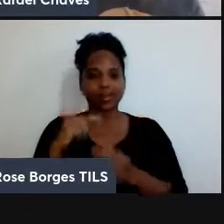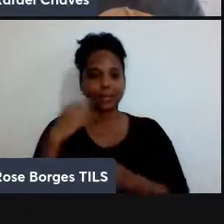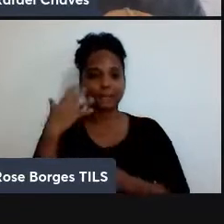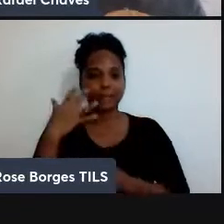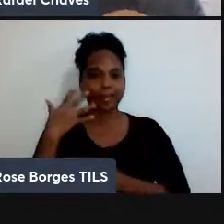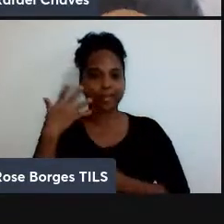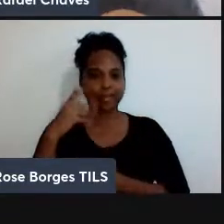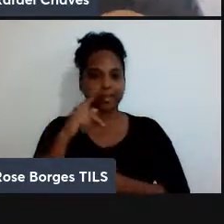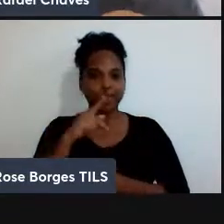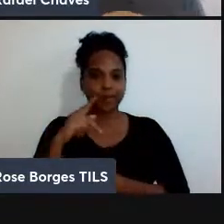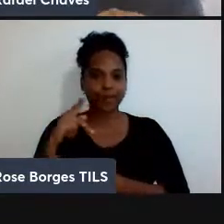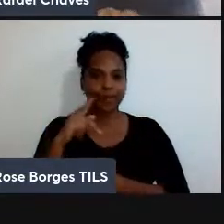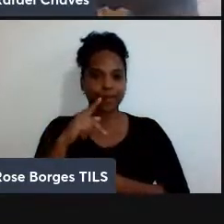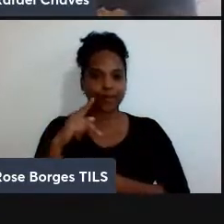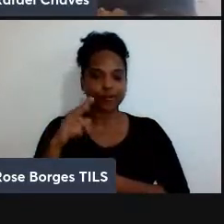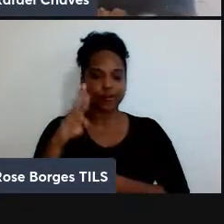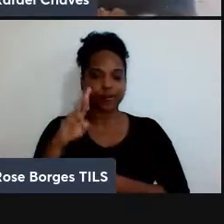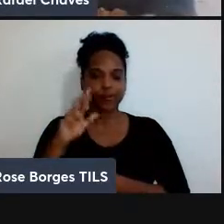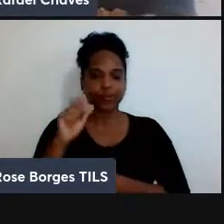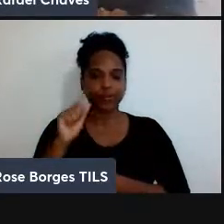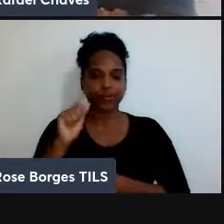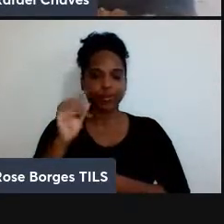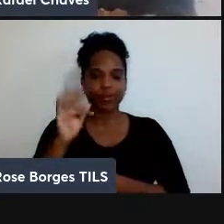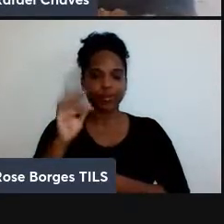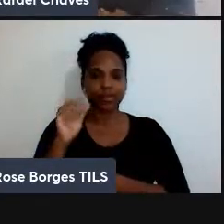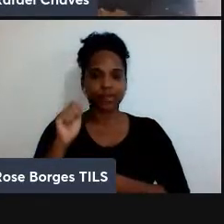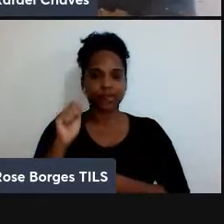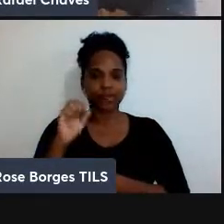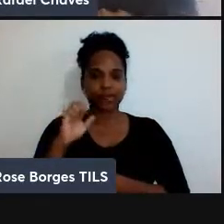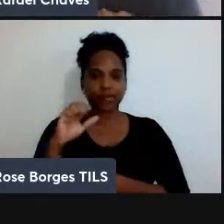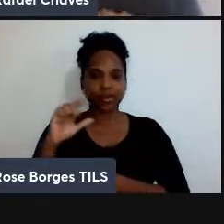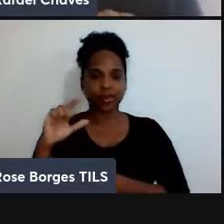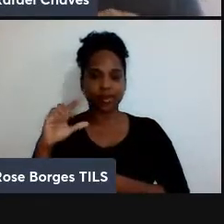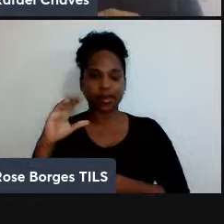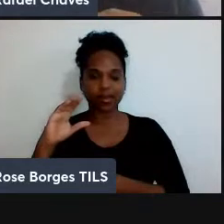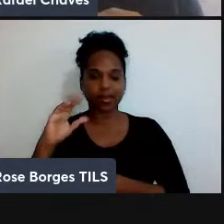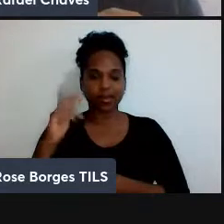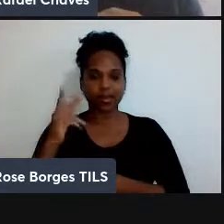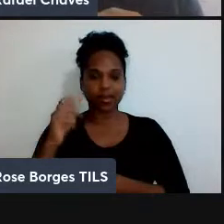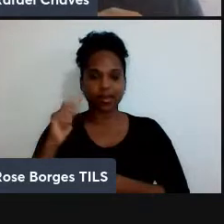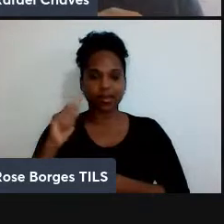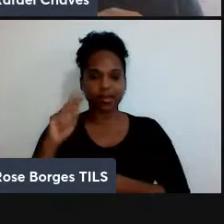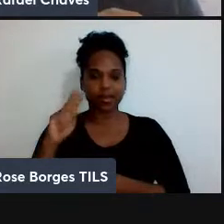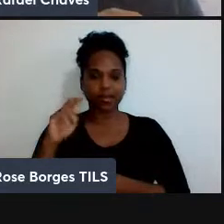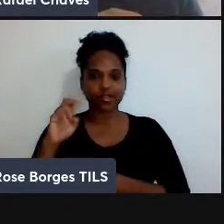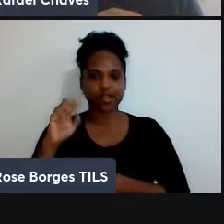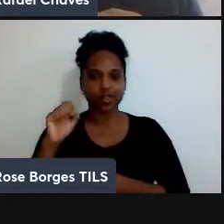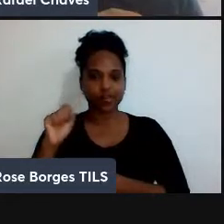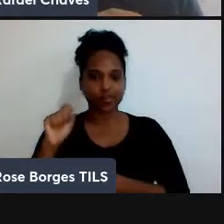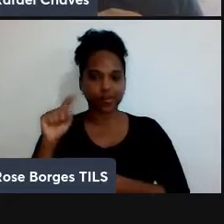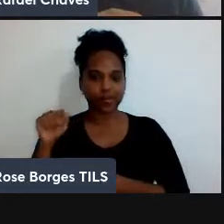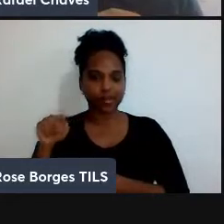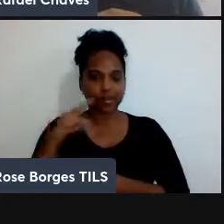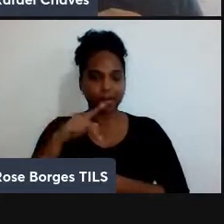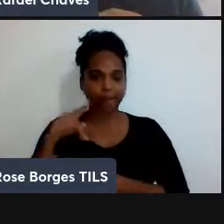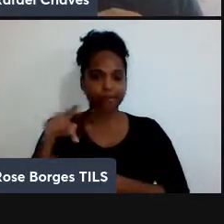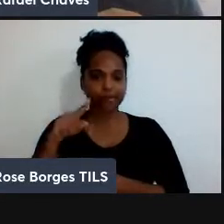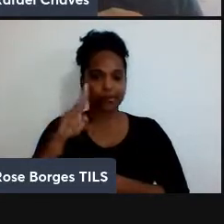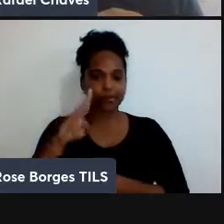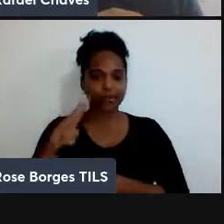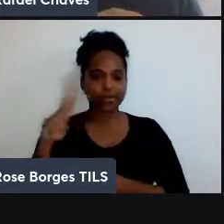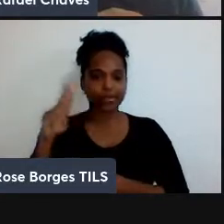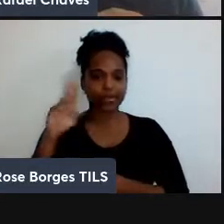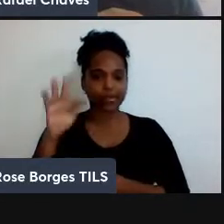Rafael Chaves, que é o professor da Universidade Federal do Rio Grande do Norte, cujo a palestra será